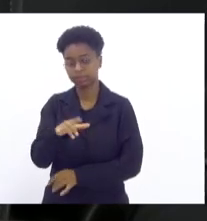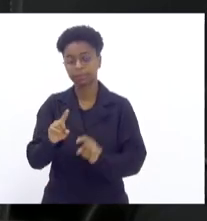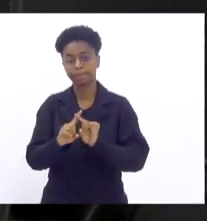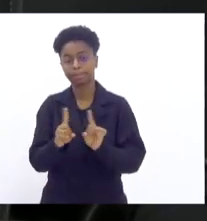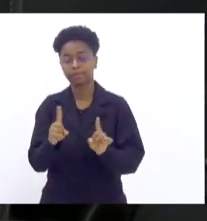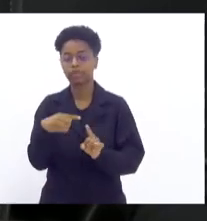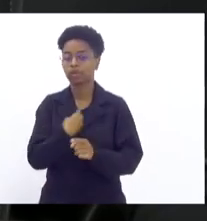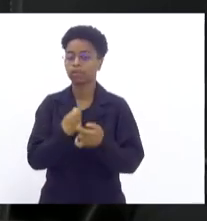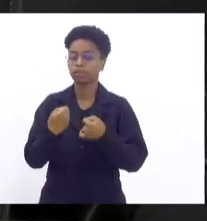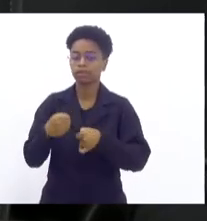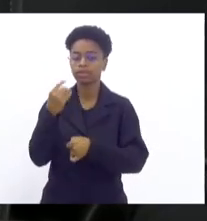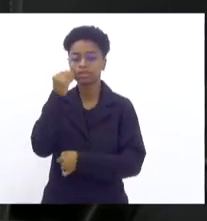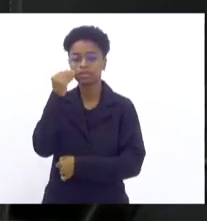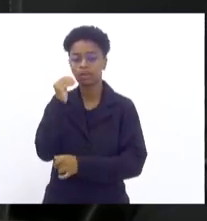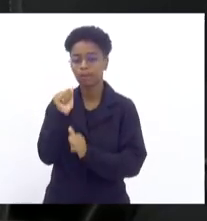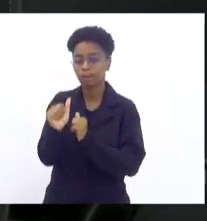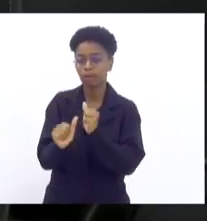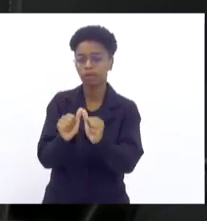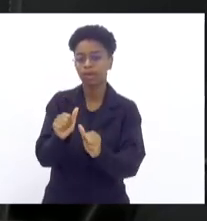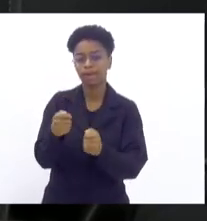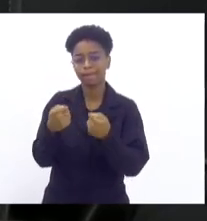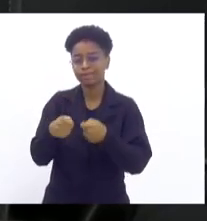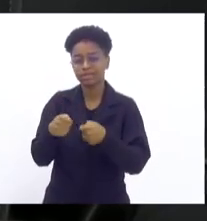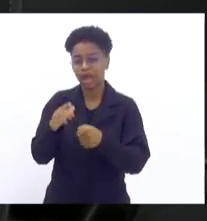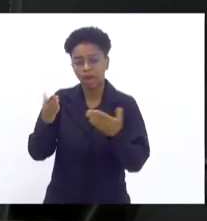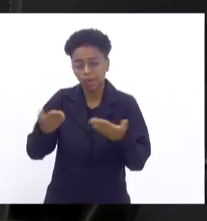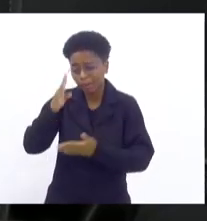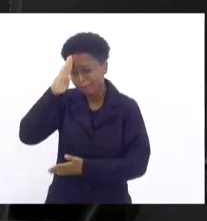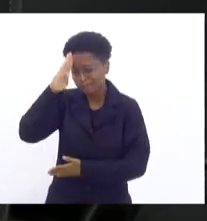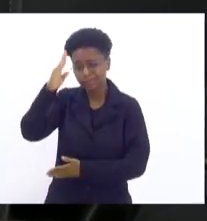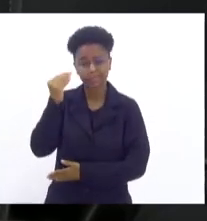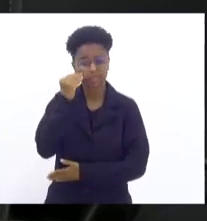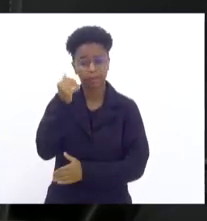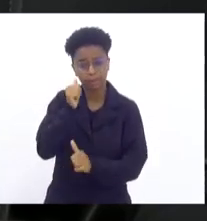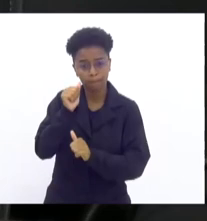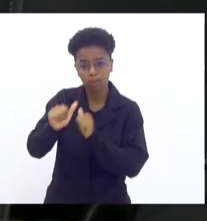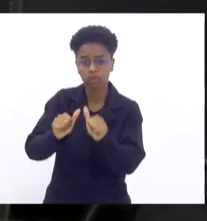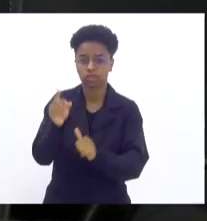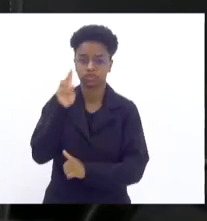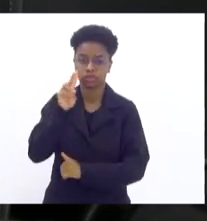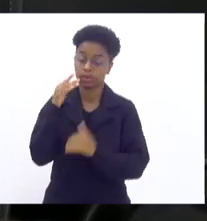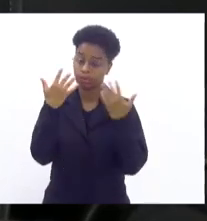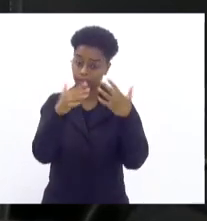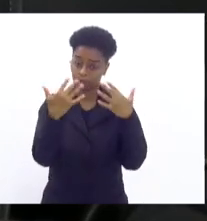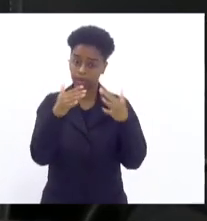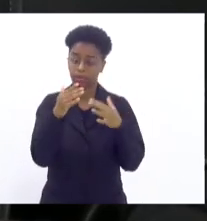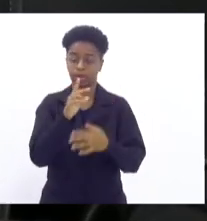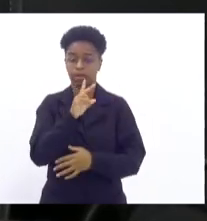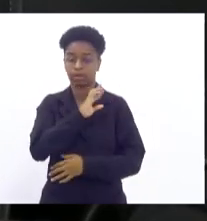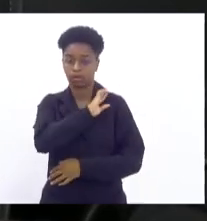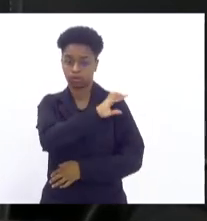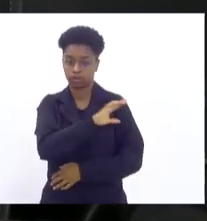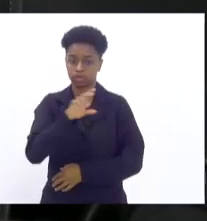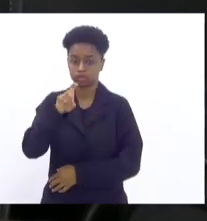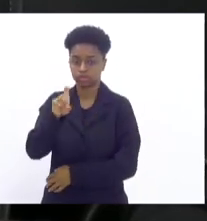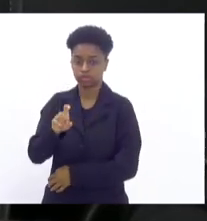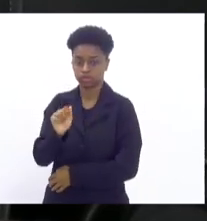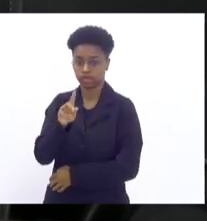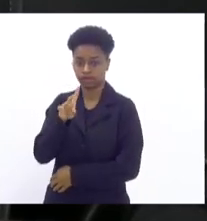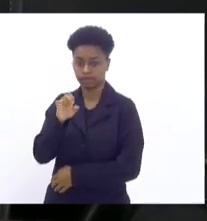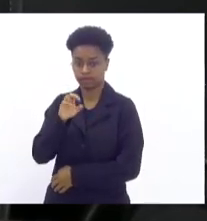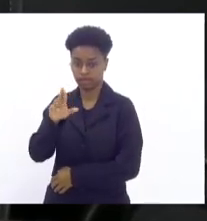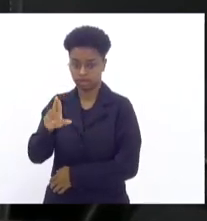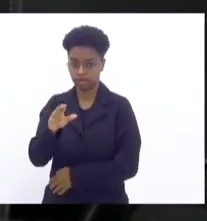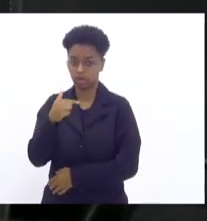tentar mudarmos, precisamos mais do que nunca mudarmos essa história. E parabéns aí ao Tenente Coronel Xavier quando estive lá no 9º